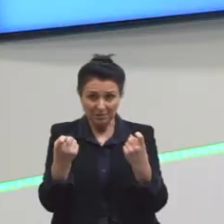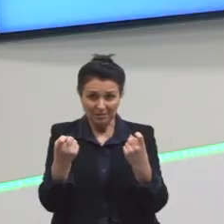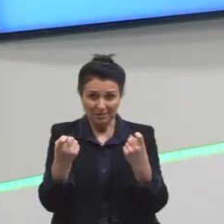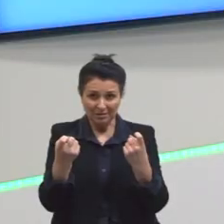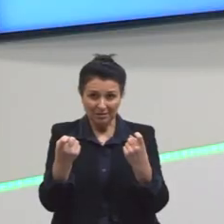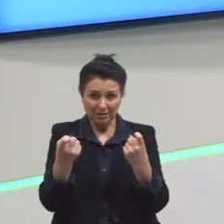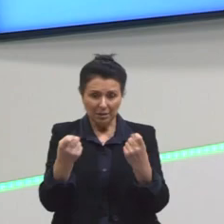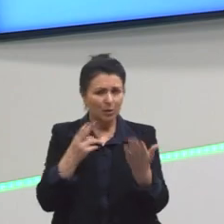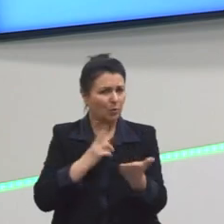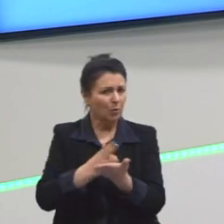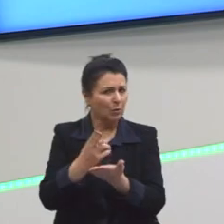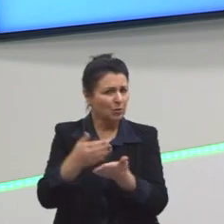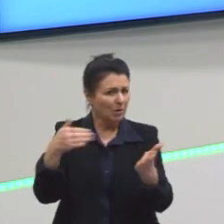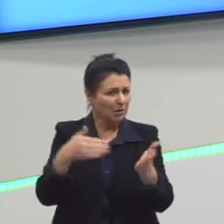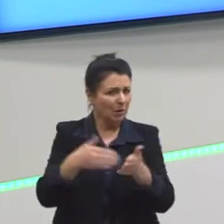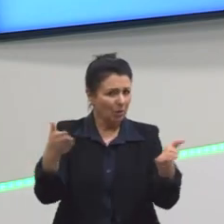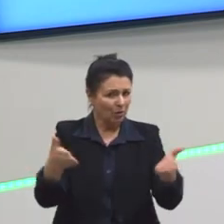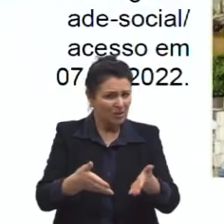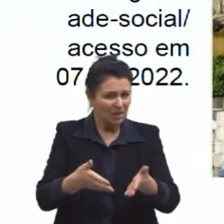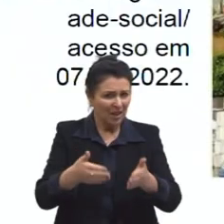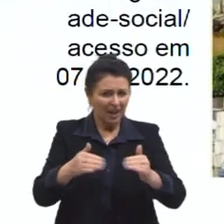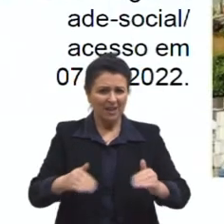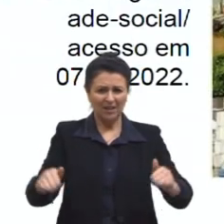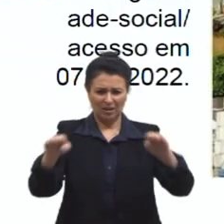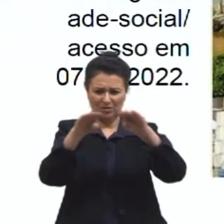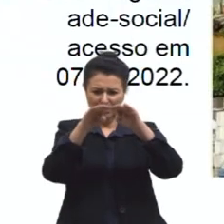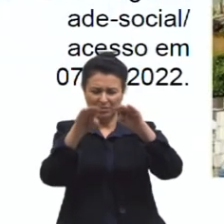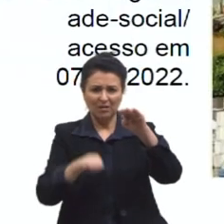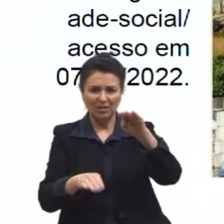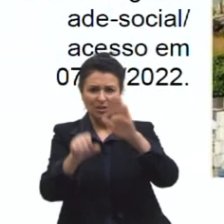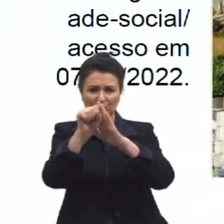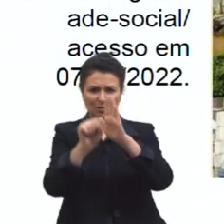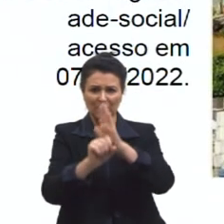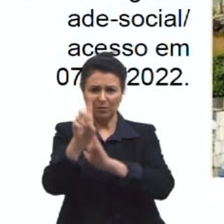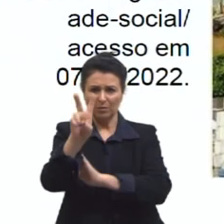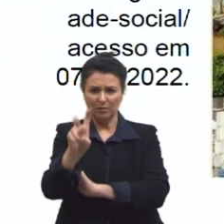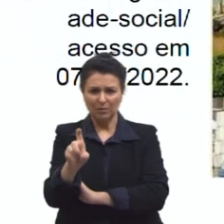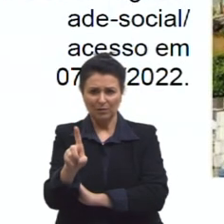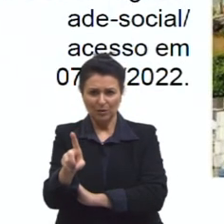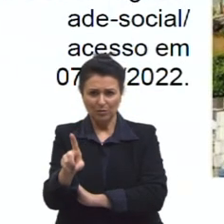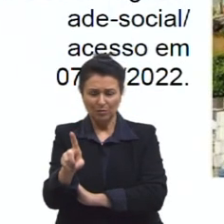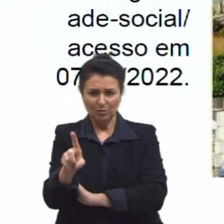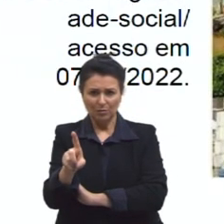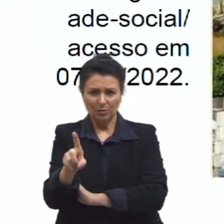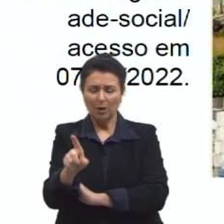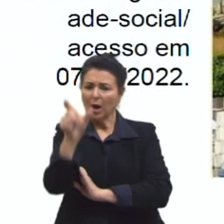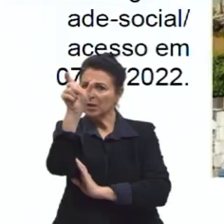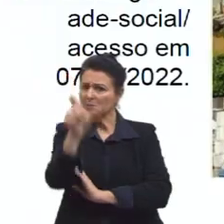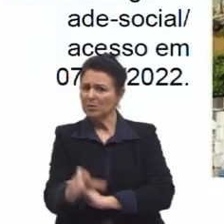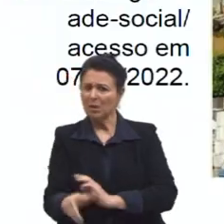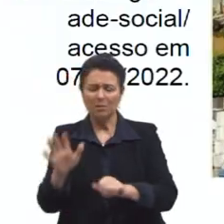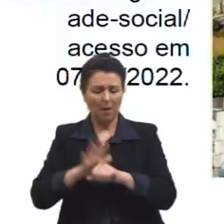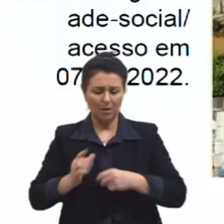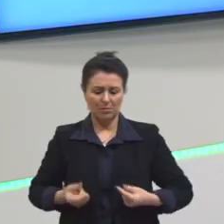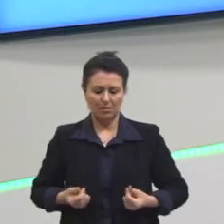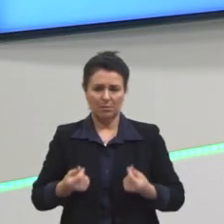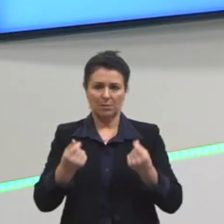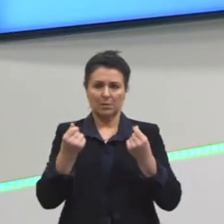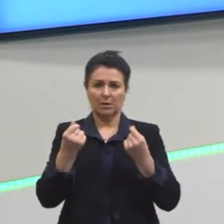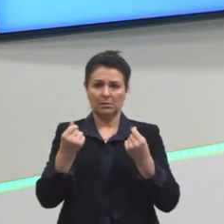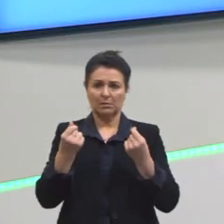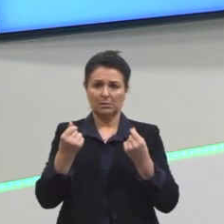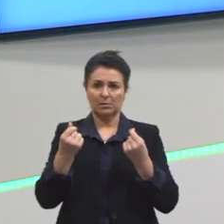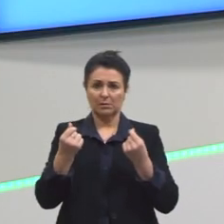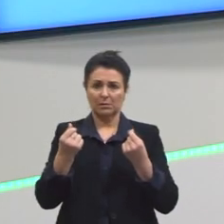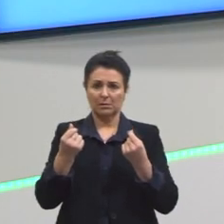perdura até hoje, nessa desigualdade que a gente tem no século XXI. As pessoas mais ricas do Brasil são as pessoas mais